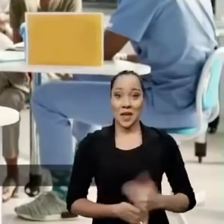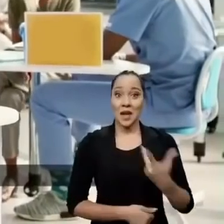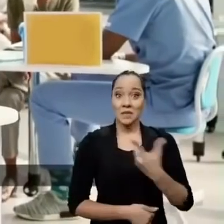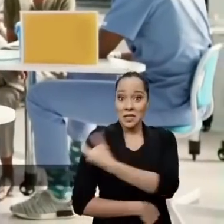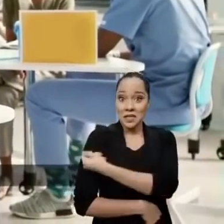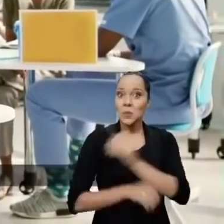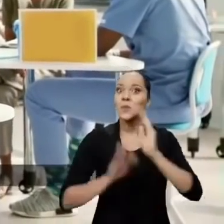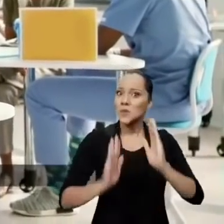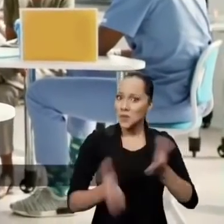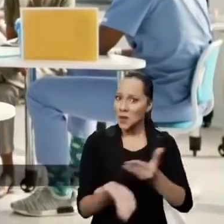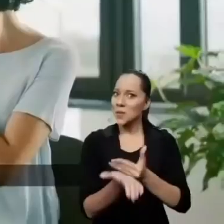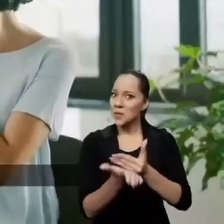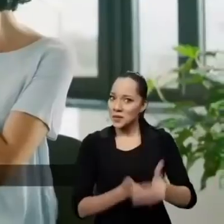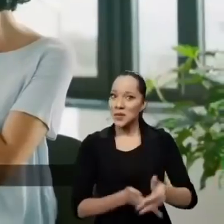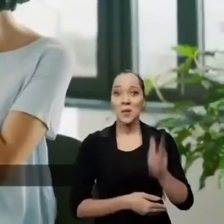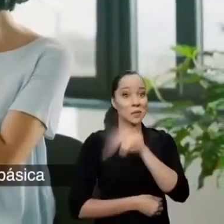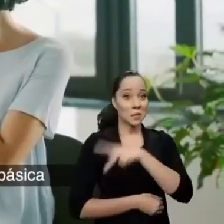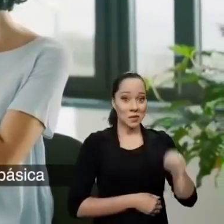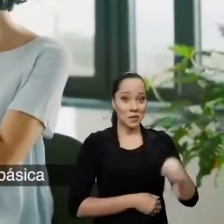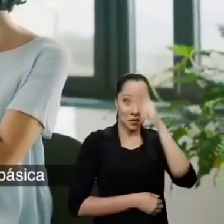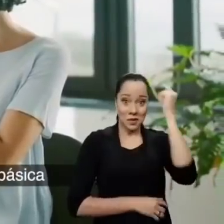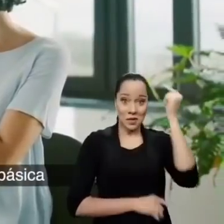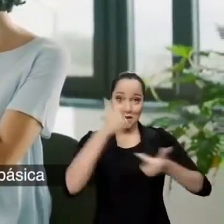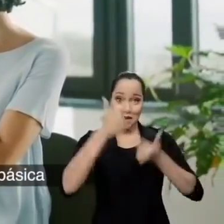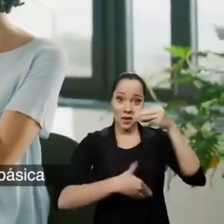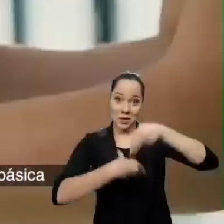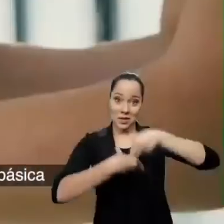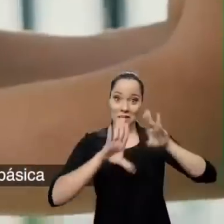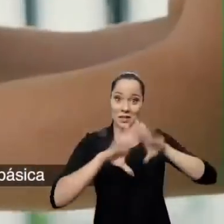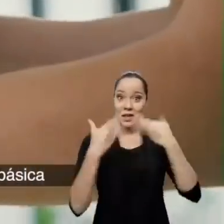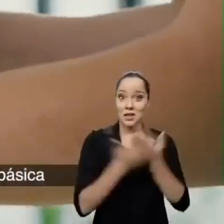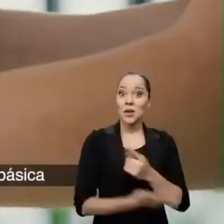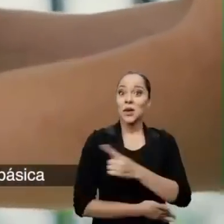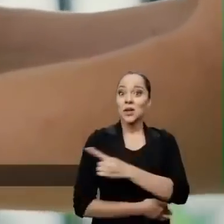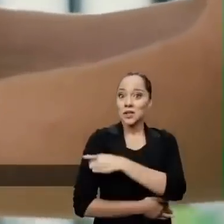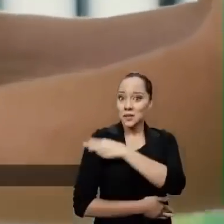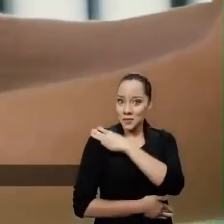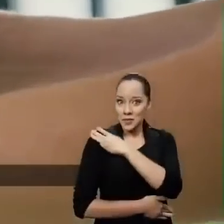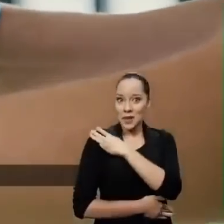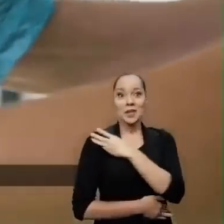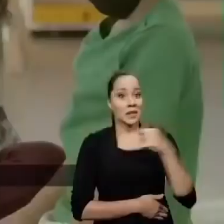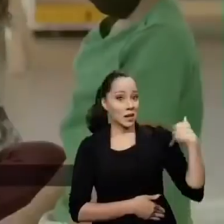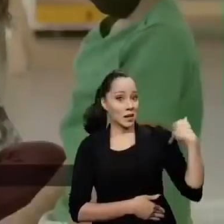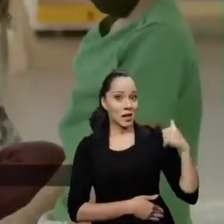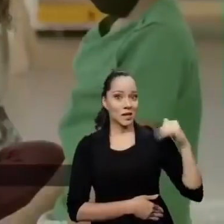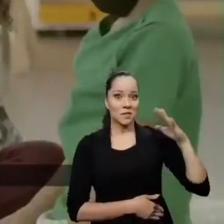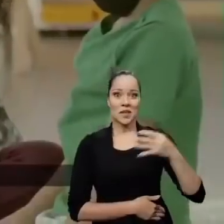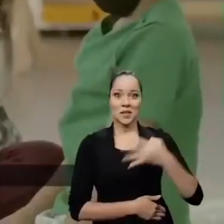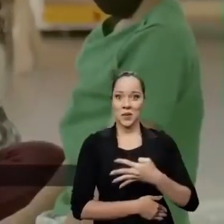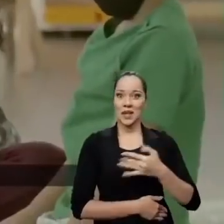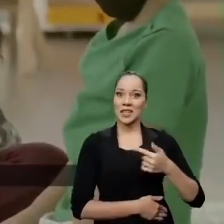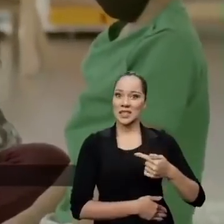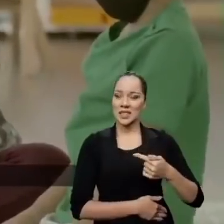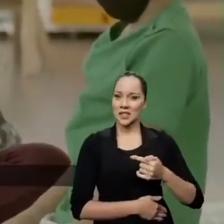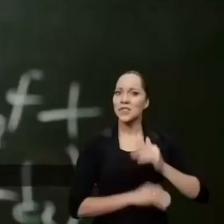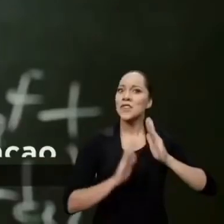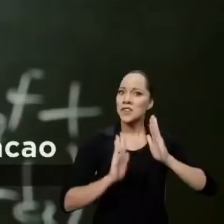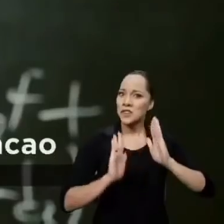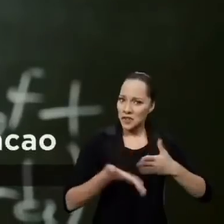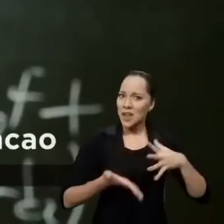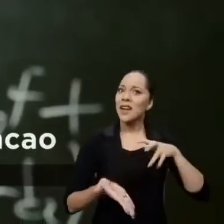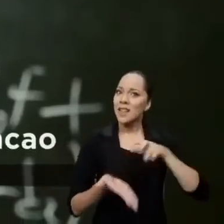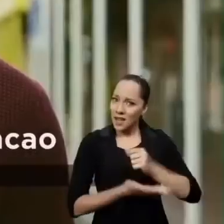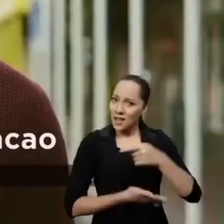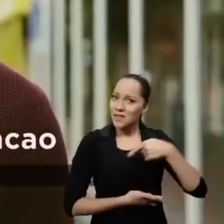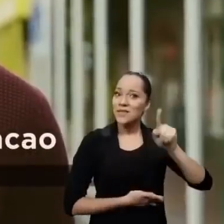A vacinação já começou para os professores e funcionários da educação básica com mais de 47 anos. Faça